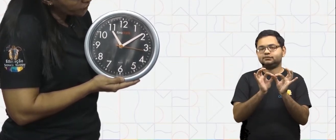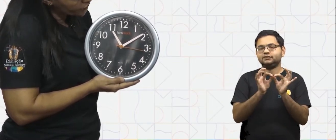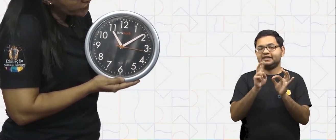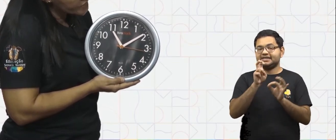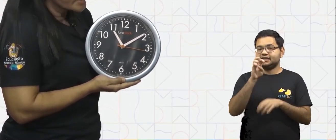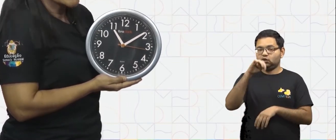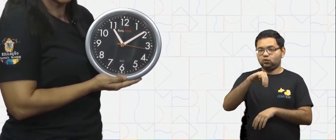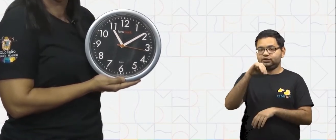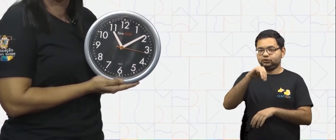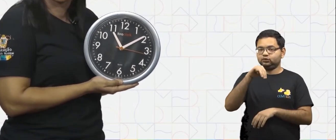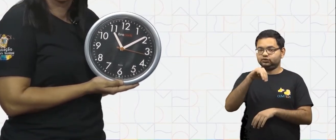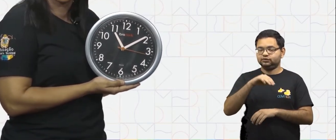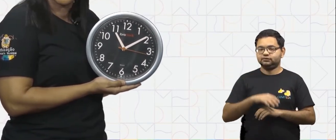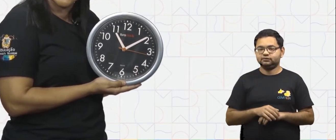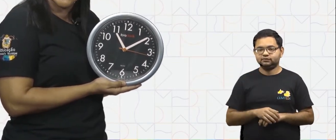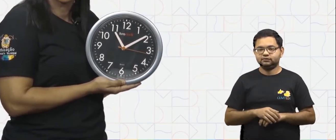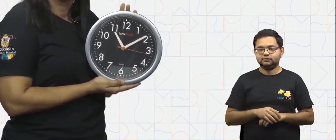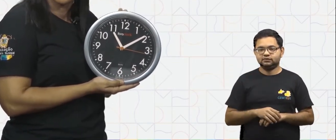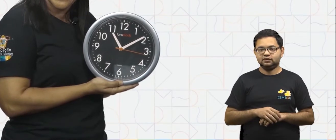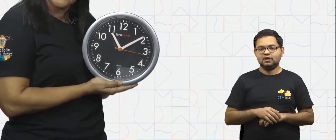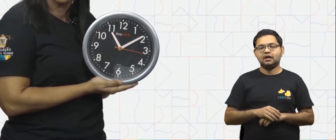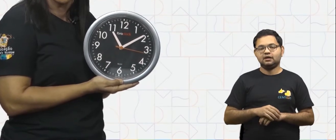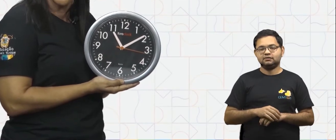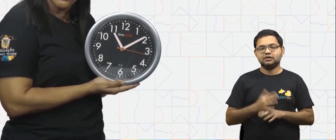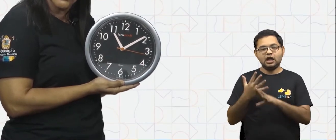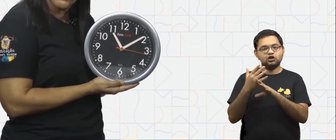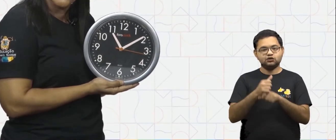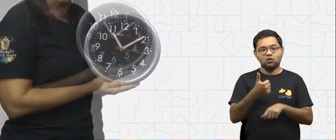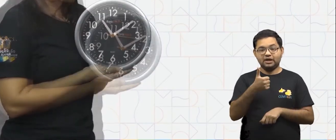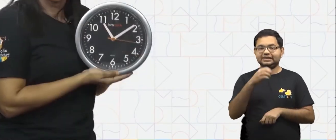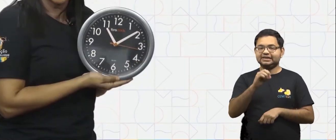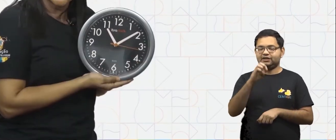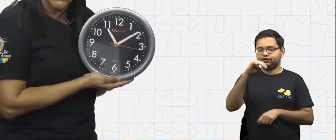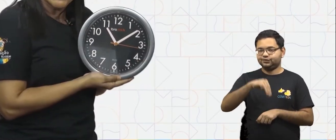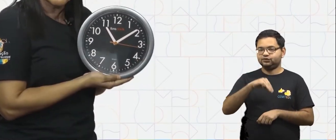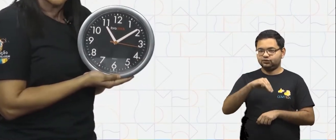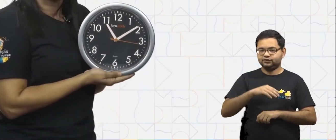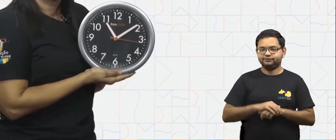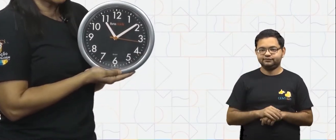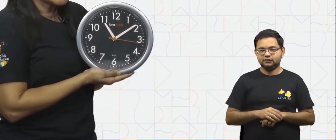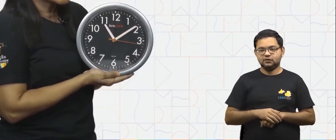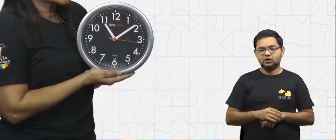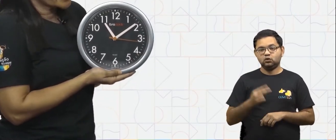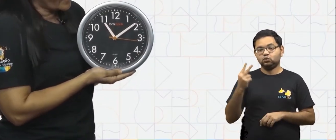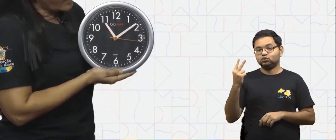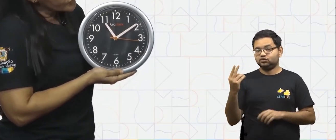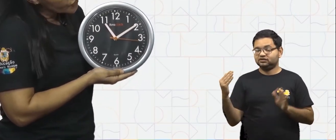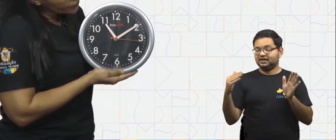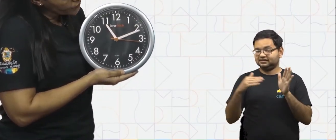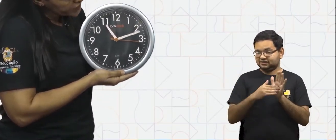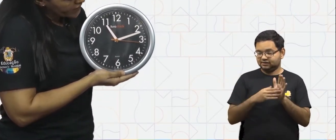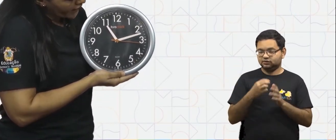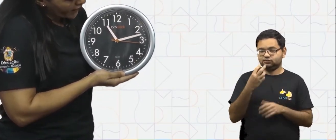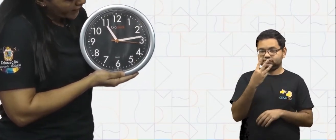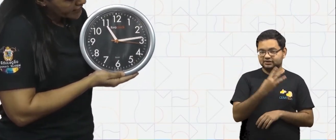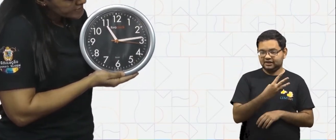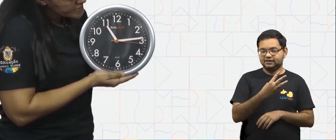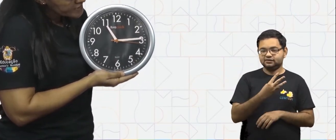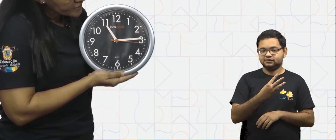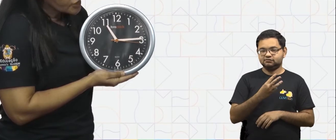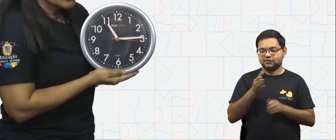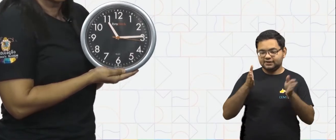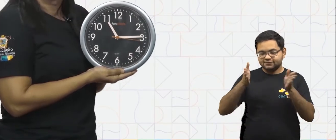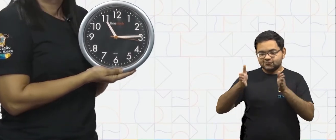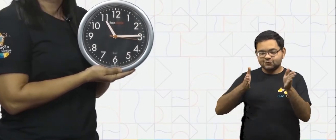minutos, que já vamos chegar em 10 minutos. Do 2, para chegarmos no 3,